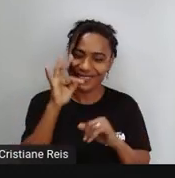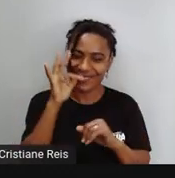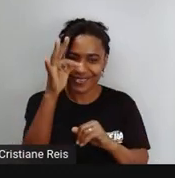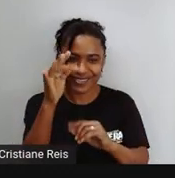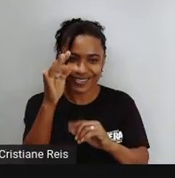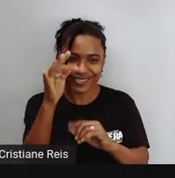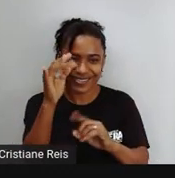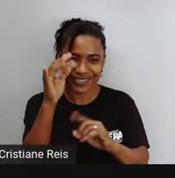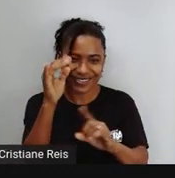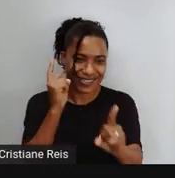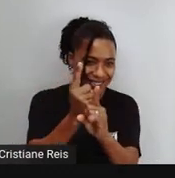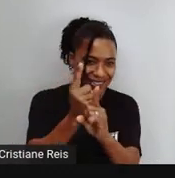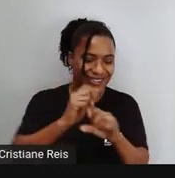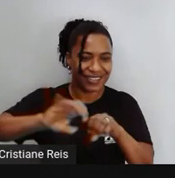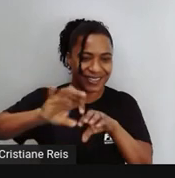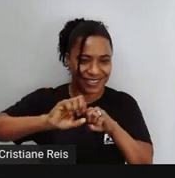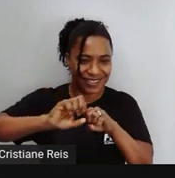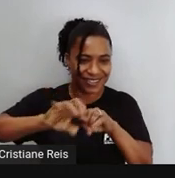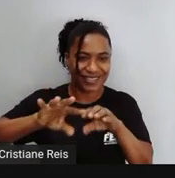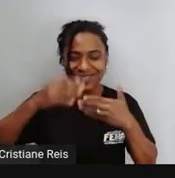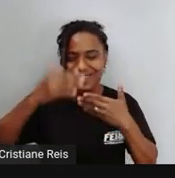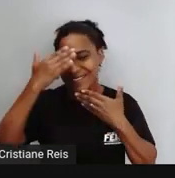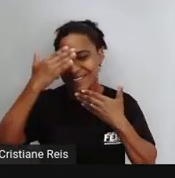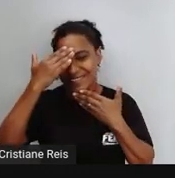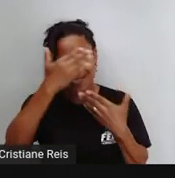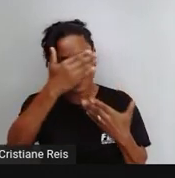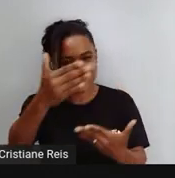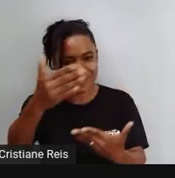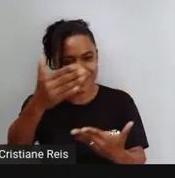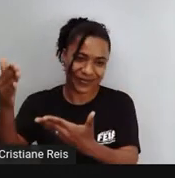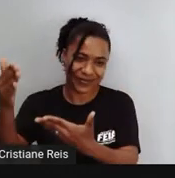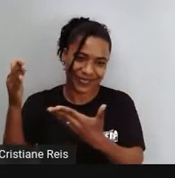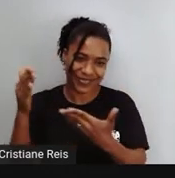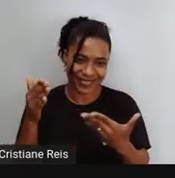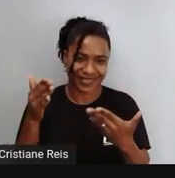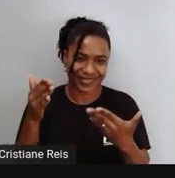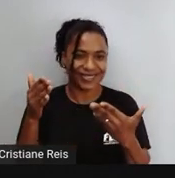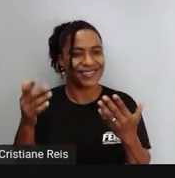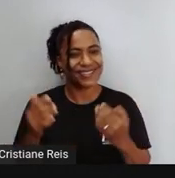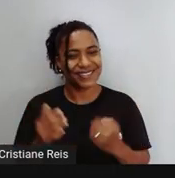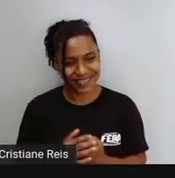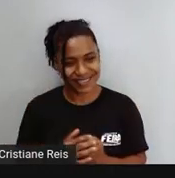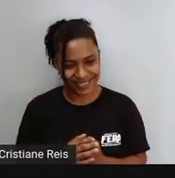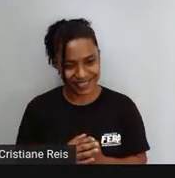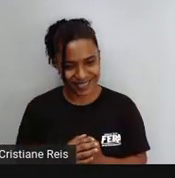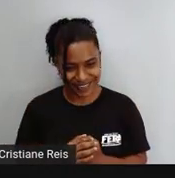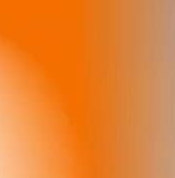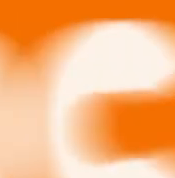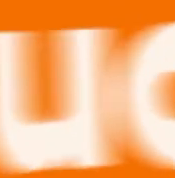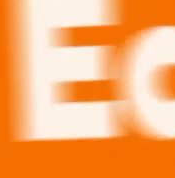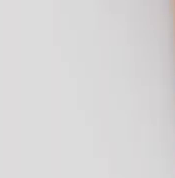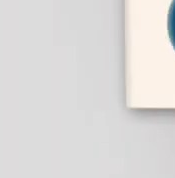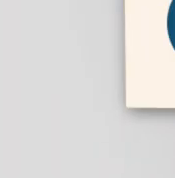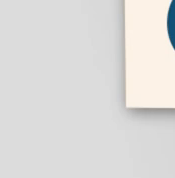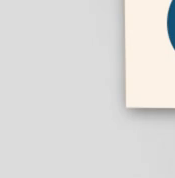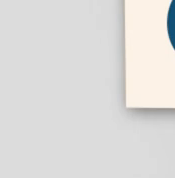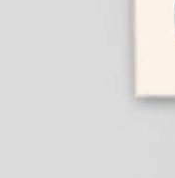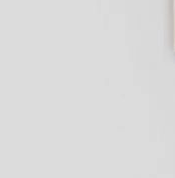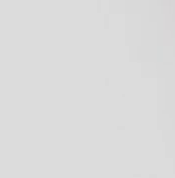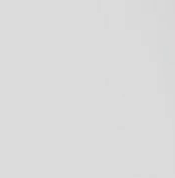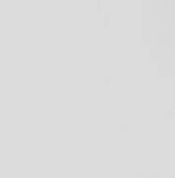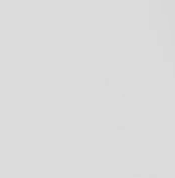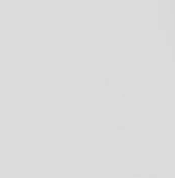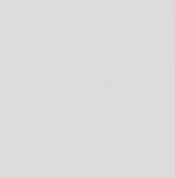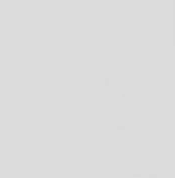aula And thank you For today E obrigada E Por hoje Tchau Tchau Tchau